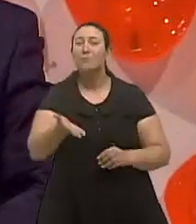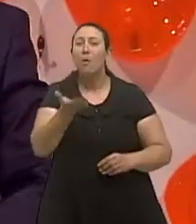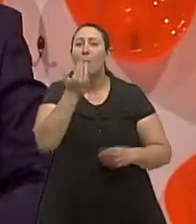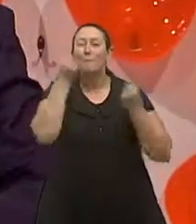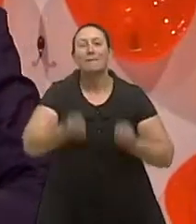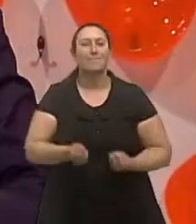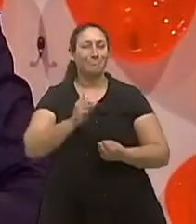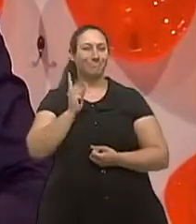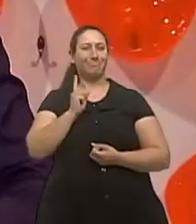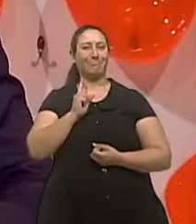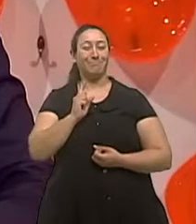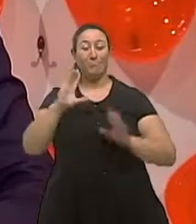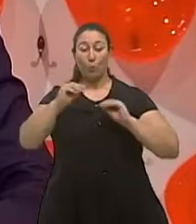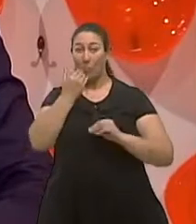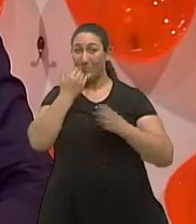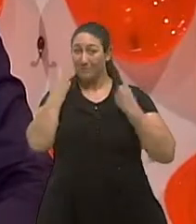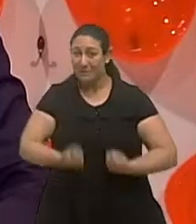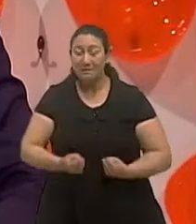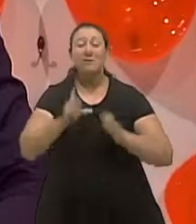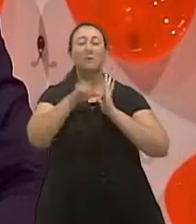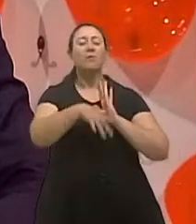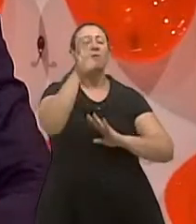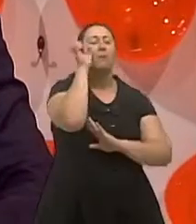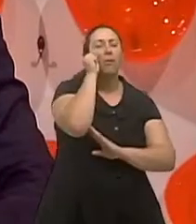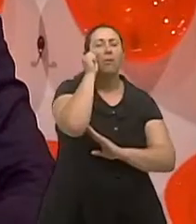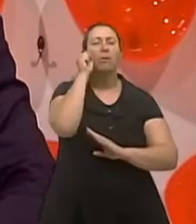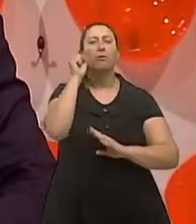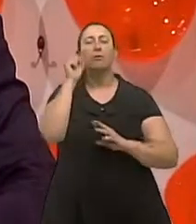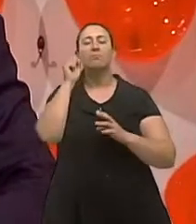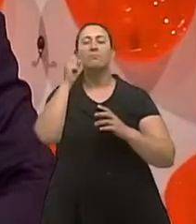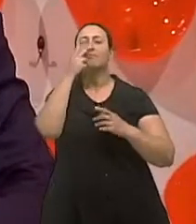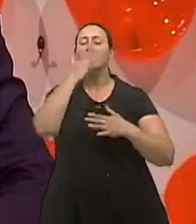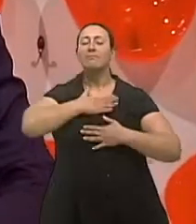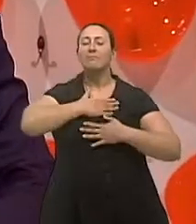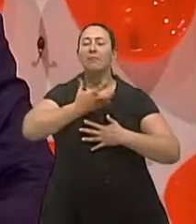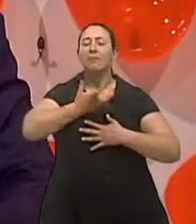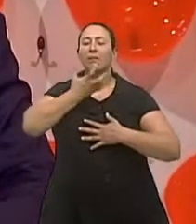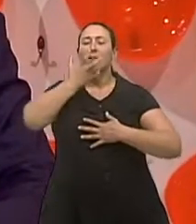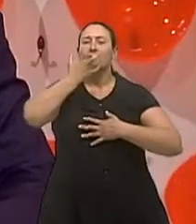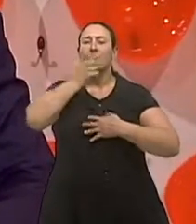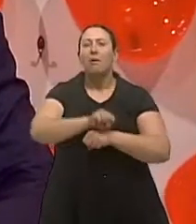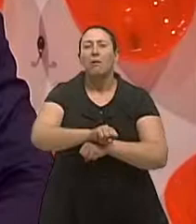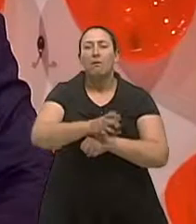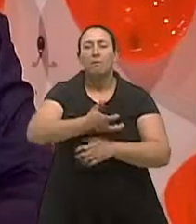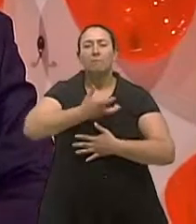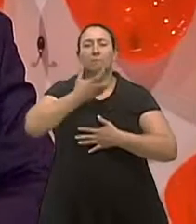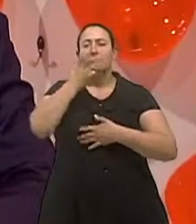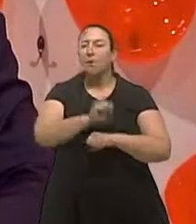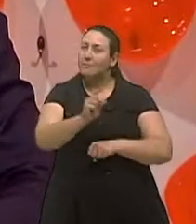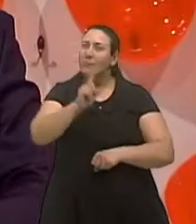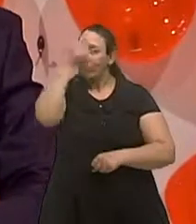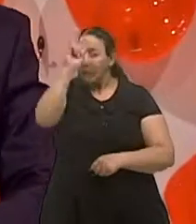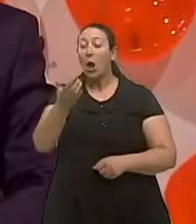então, ter um rigor alimentar não comer demais antes de dormir não ir direto para a cama outra